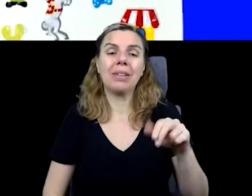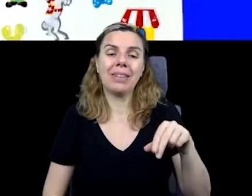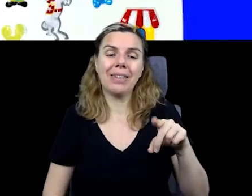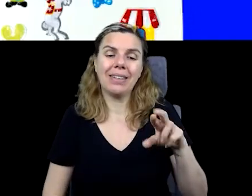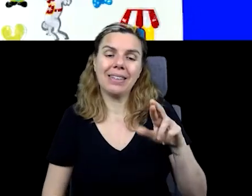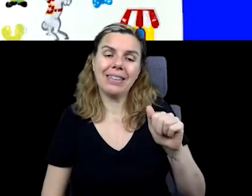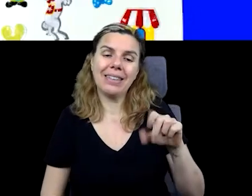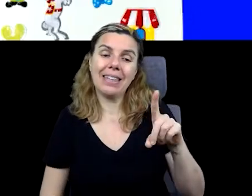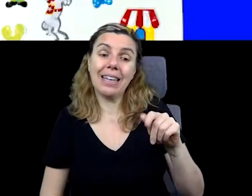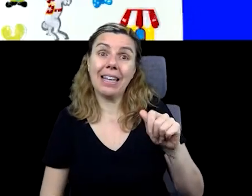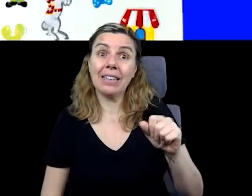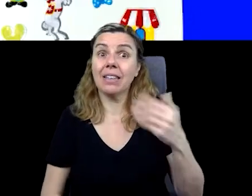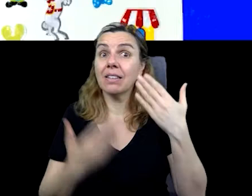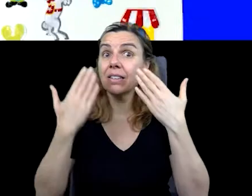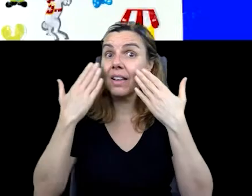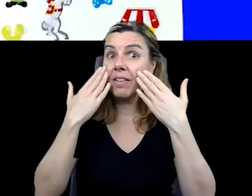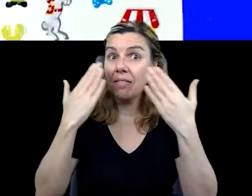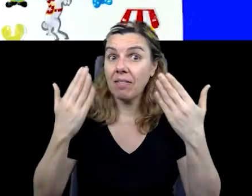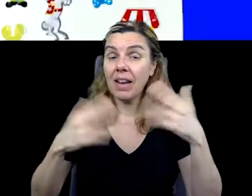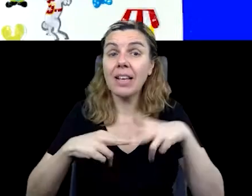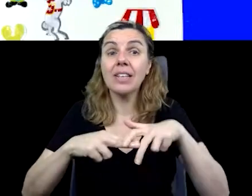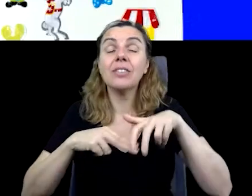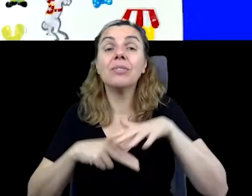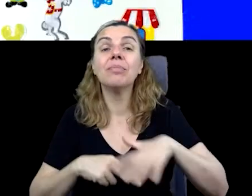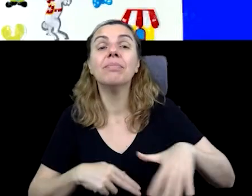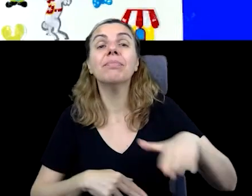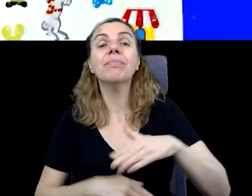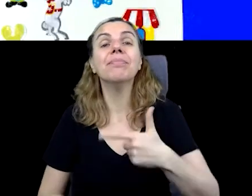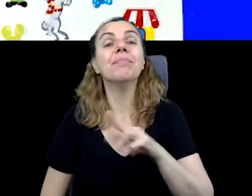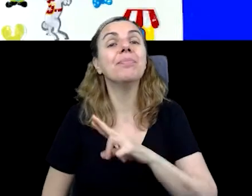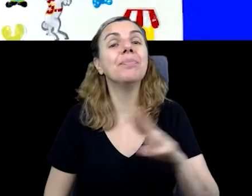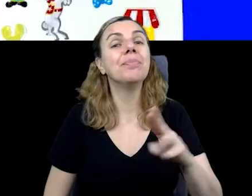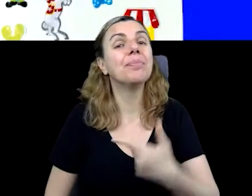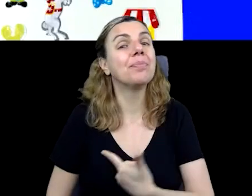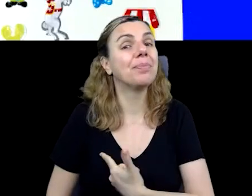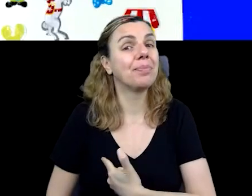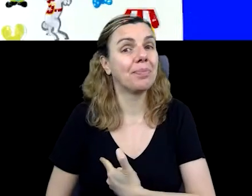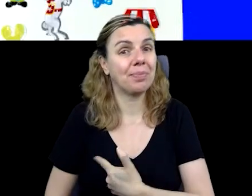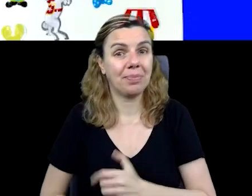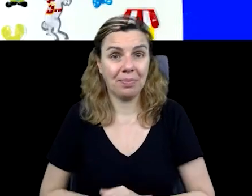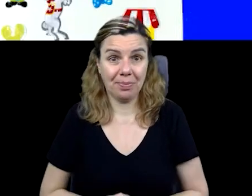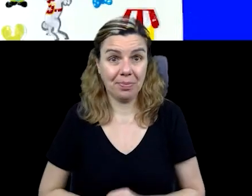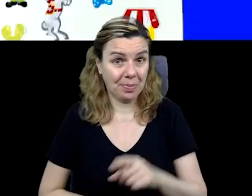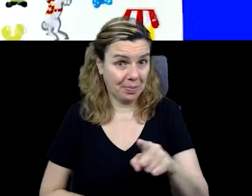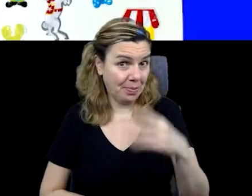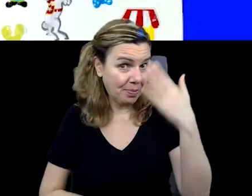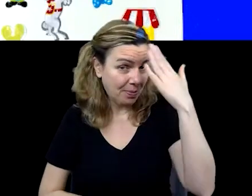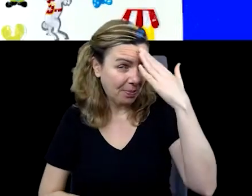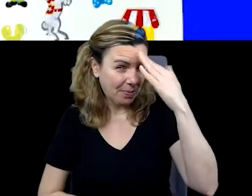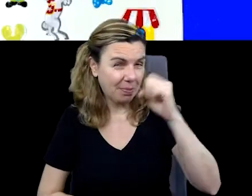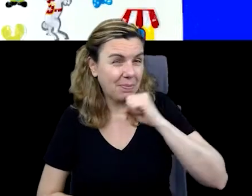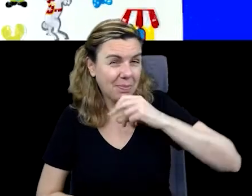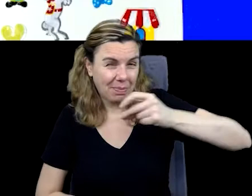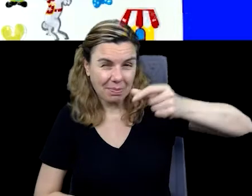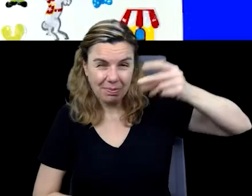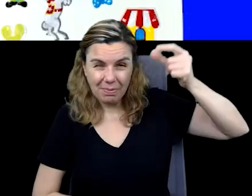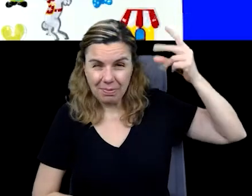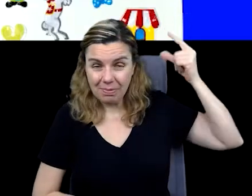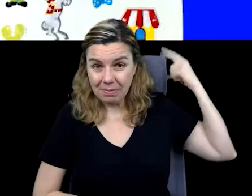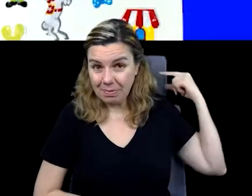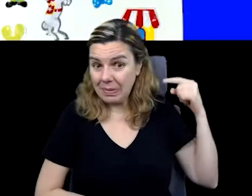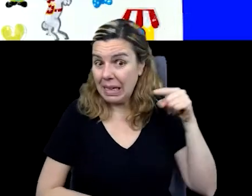bem na frente da Praça Getúlio Vargas. Vocês sabiam que antigamente